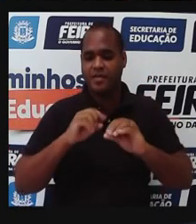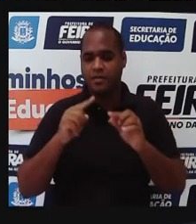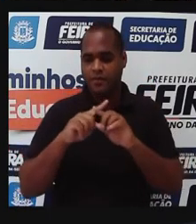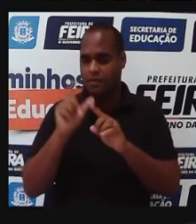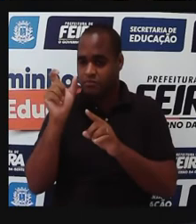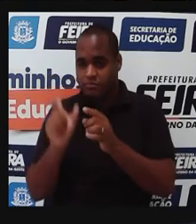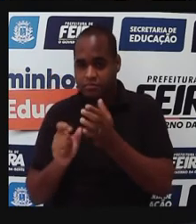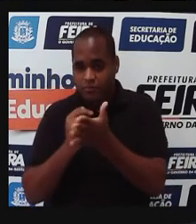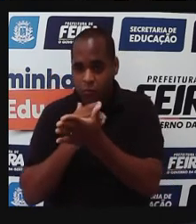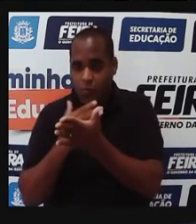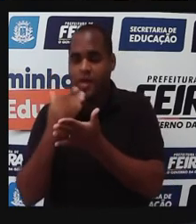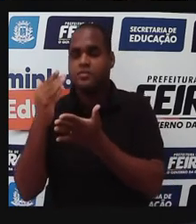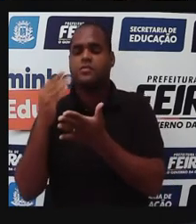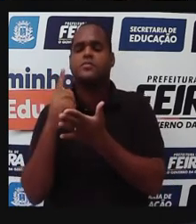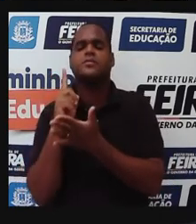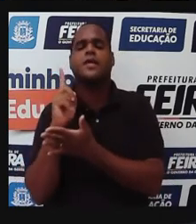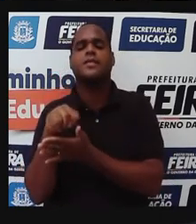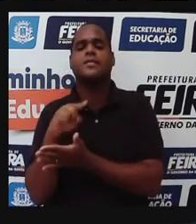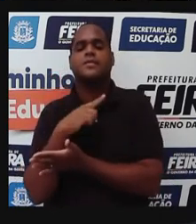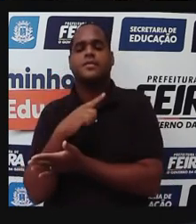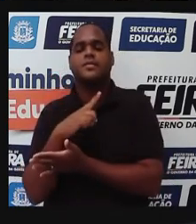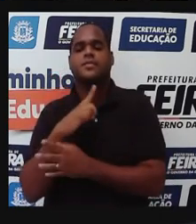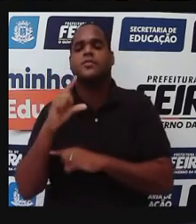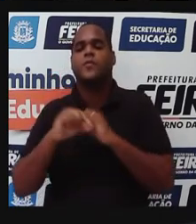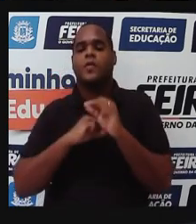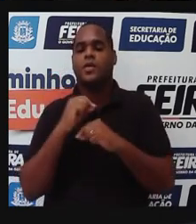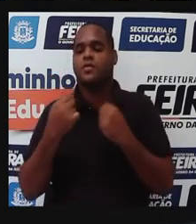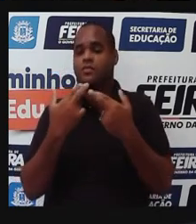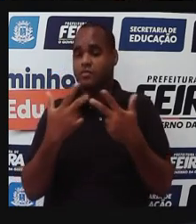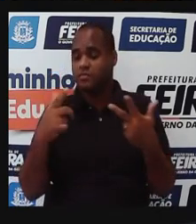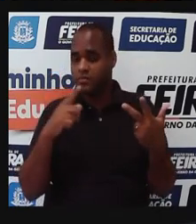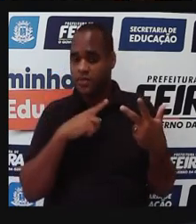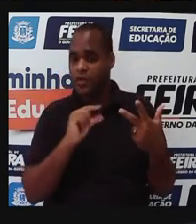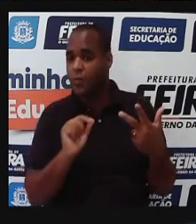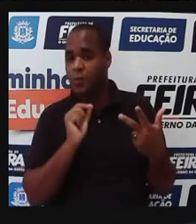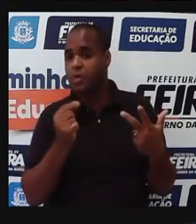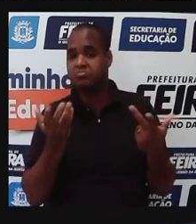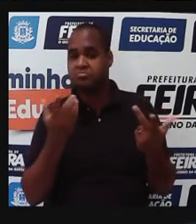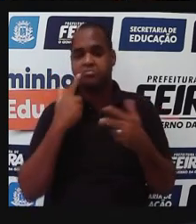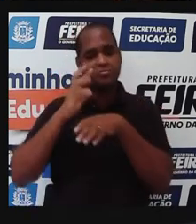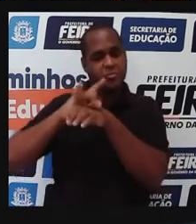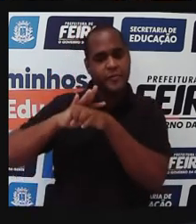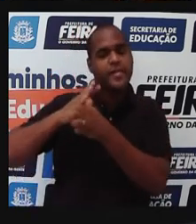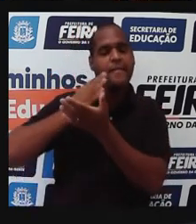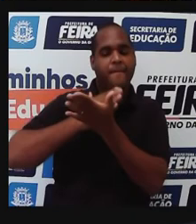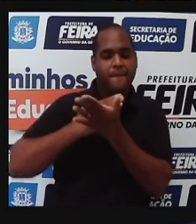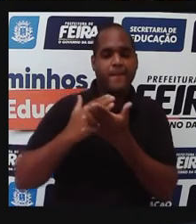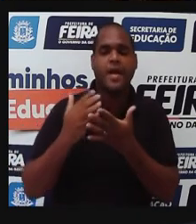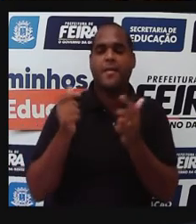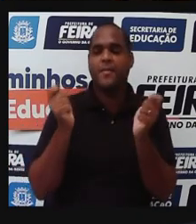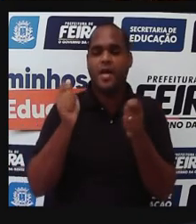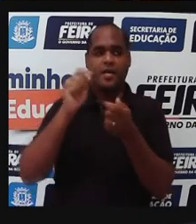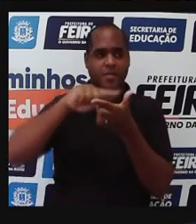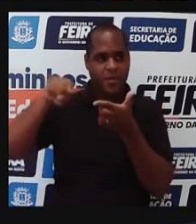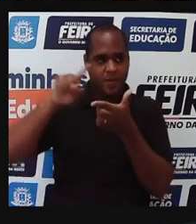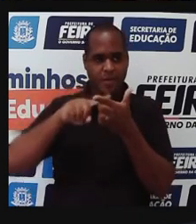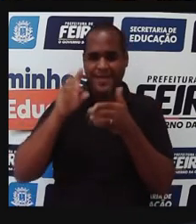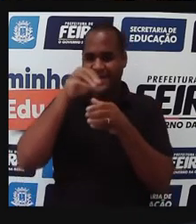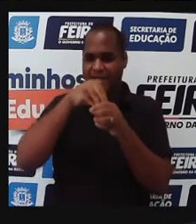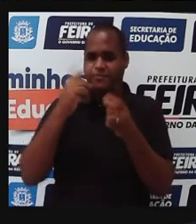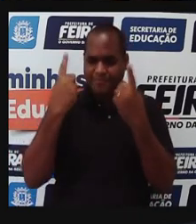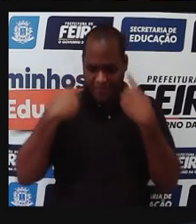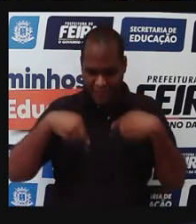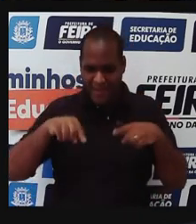charge, e ela vai, essa doença, ela vai causar problemas no sistema